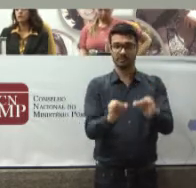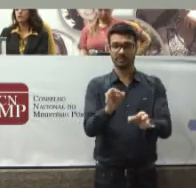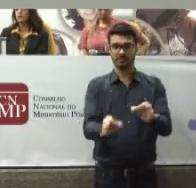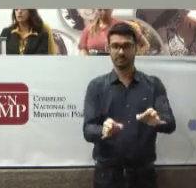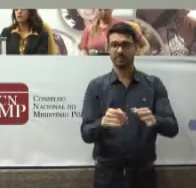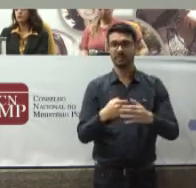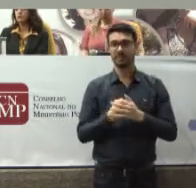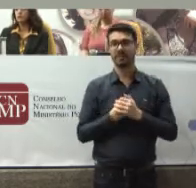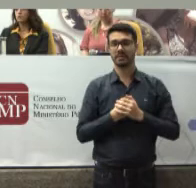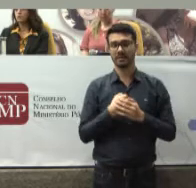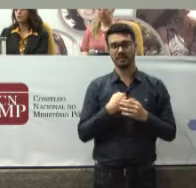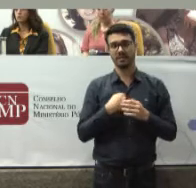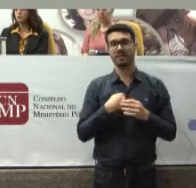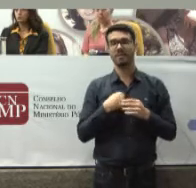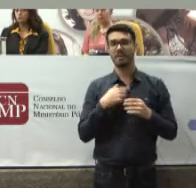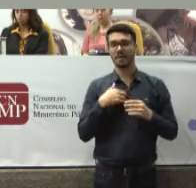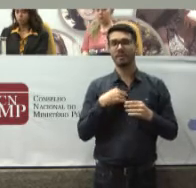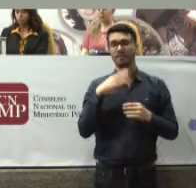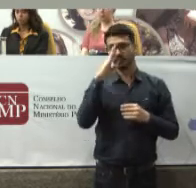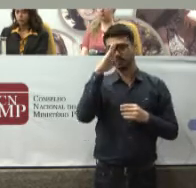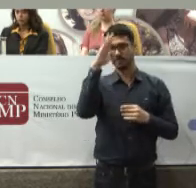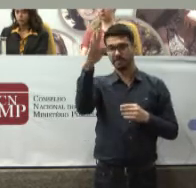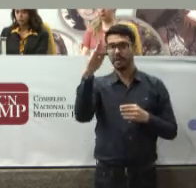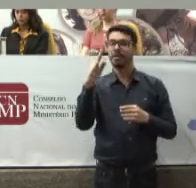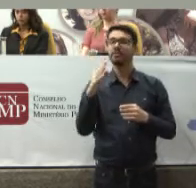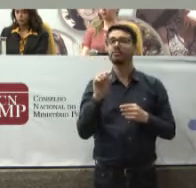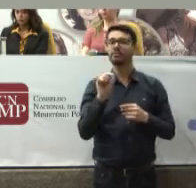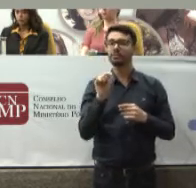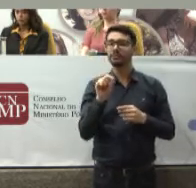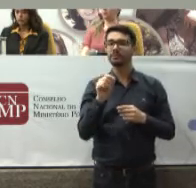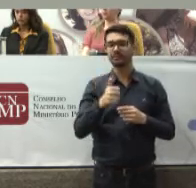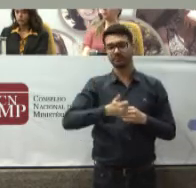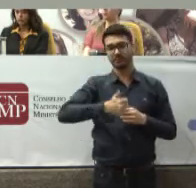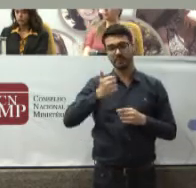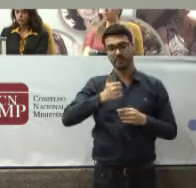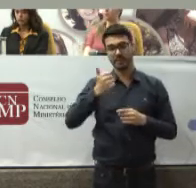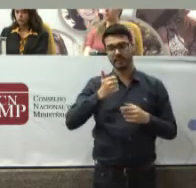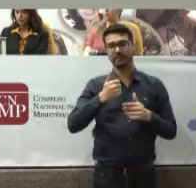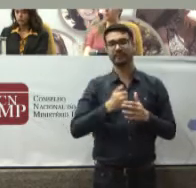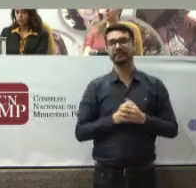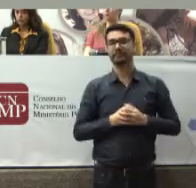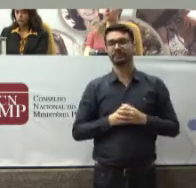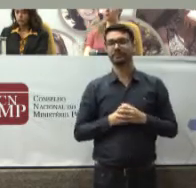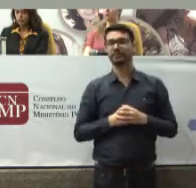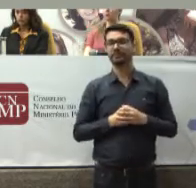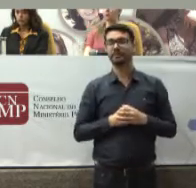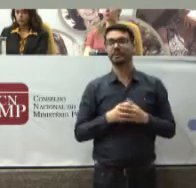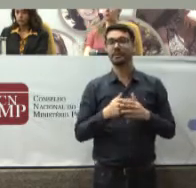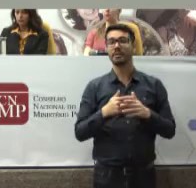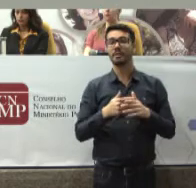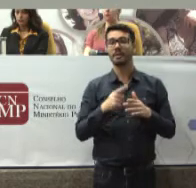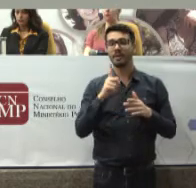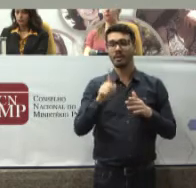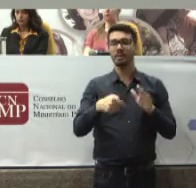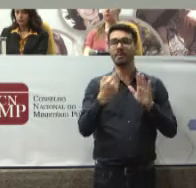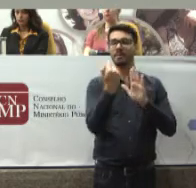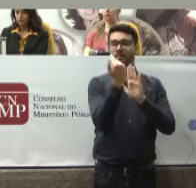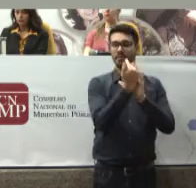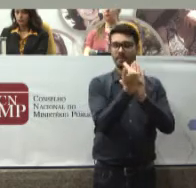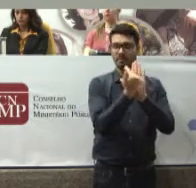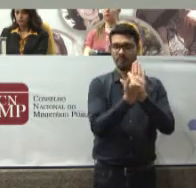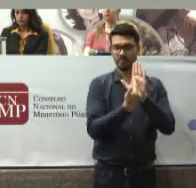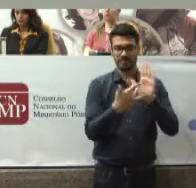gostaria De realçar Em primeiro lugar O programa de saúde